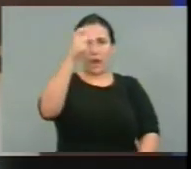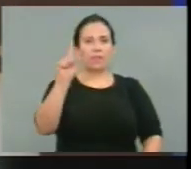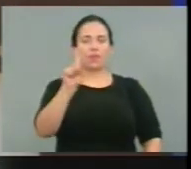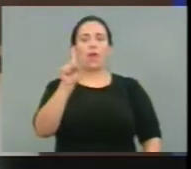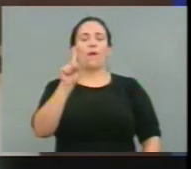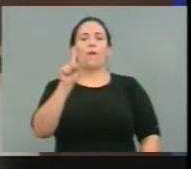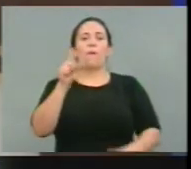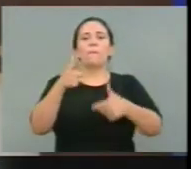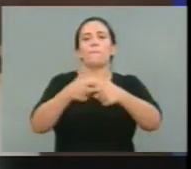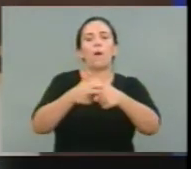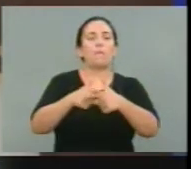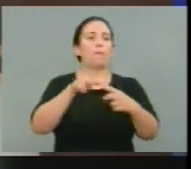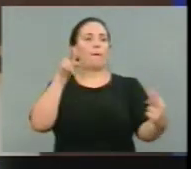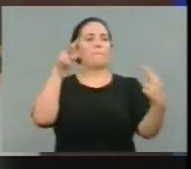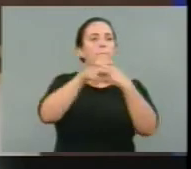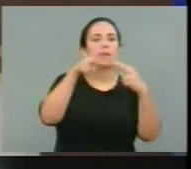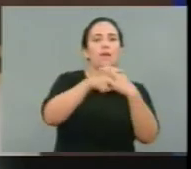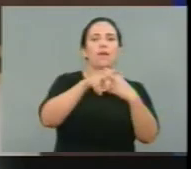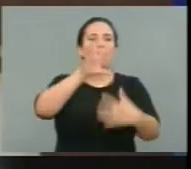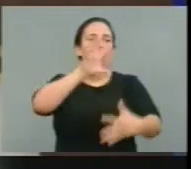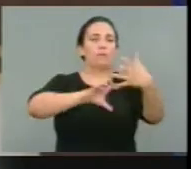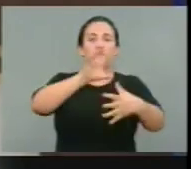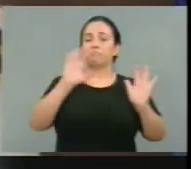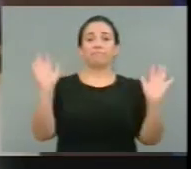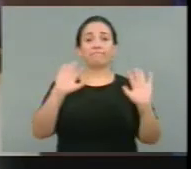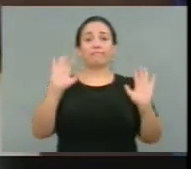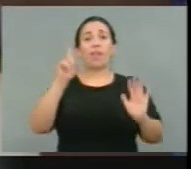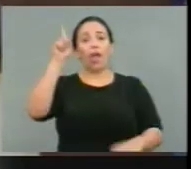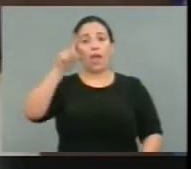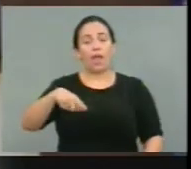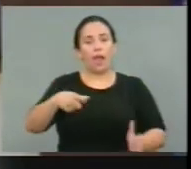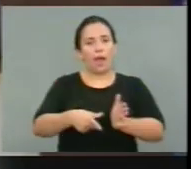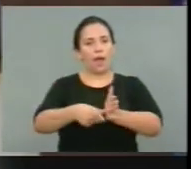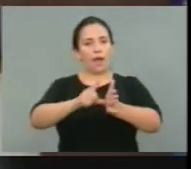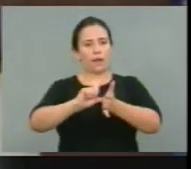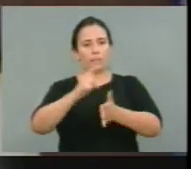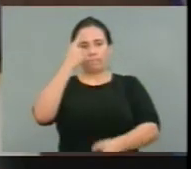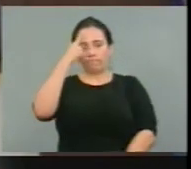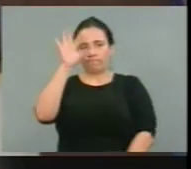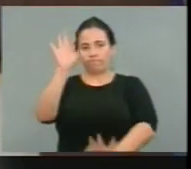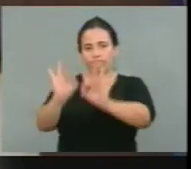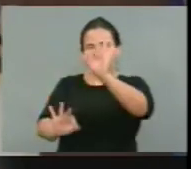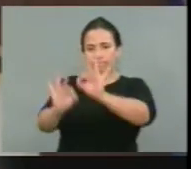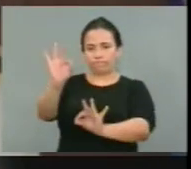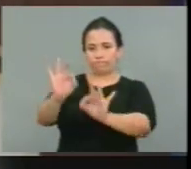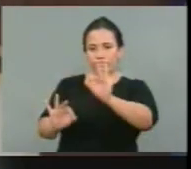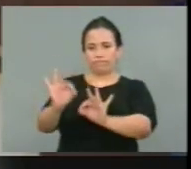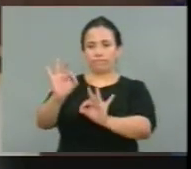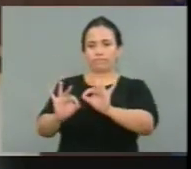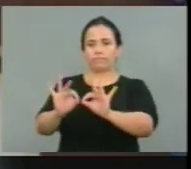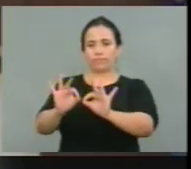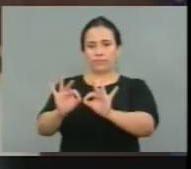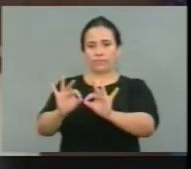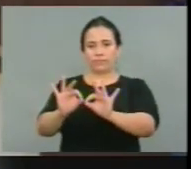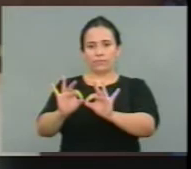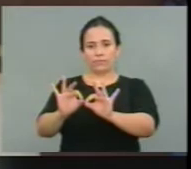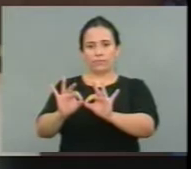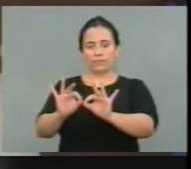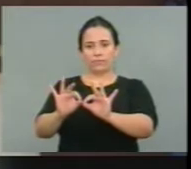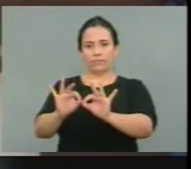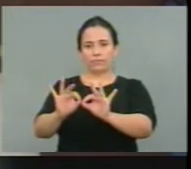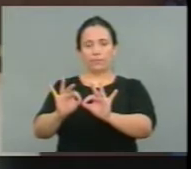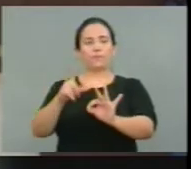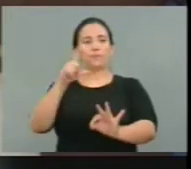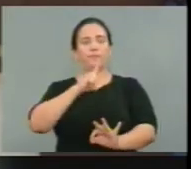interpessoal, não é briga, não é rixa. Ou seja, o alvo vítima havia sido definido, havia